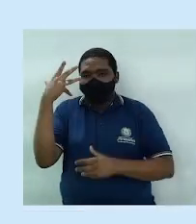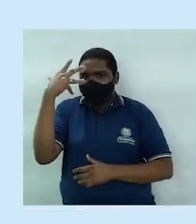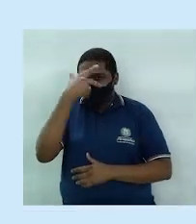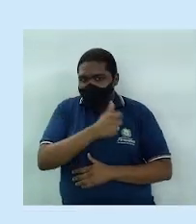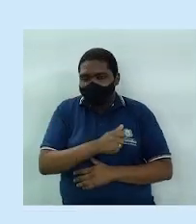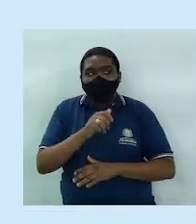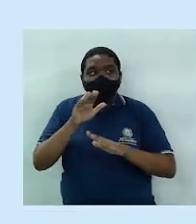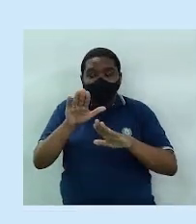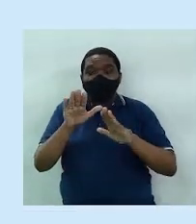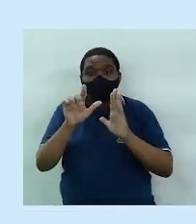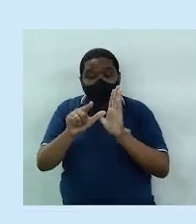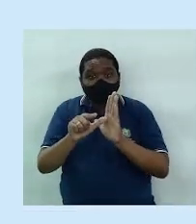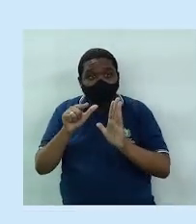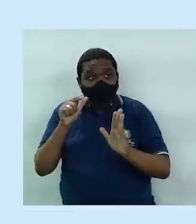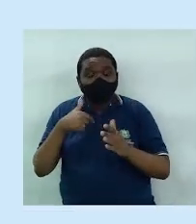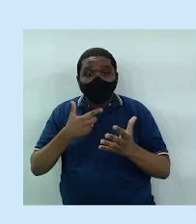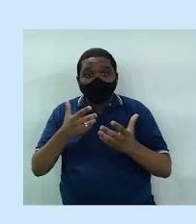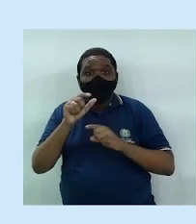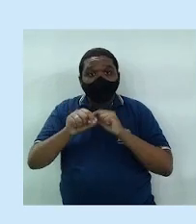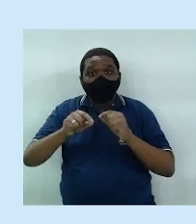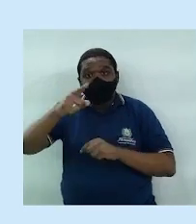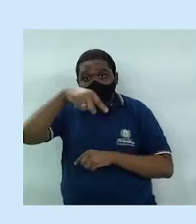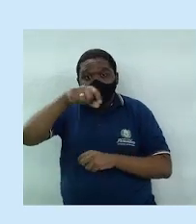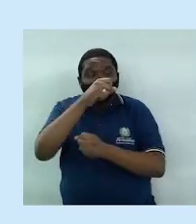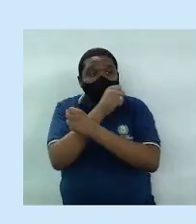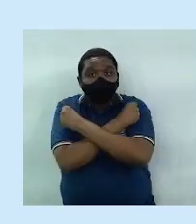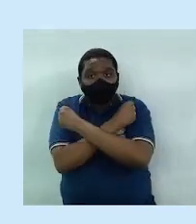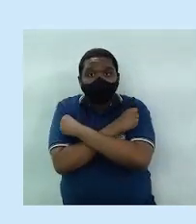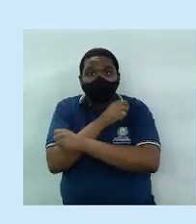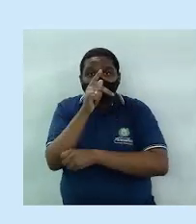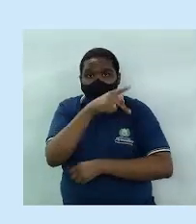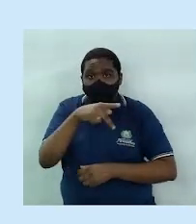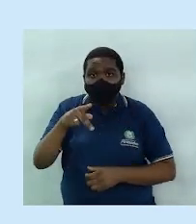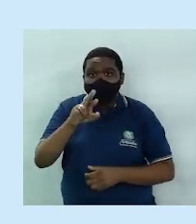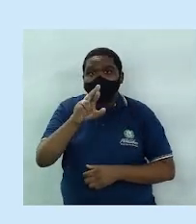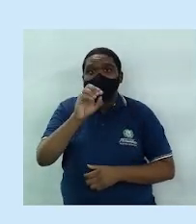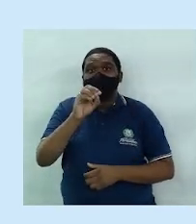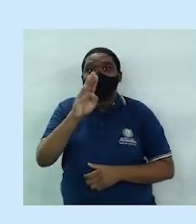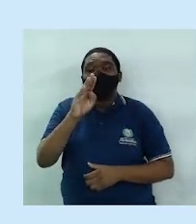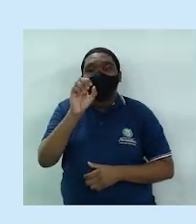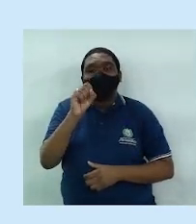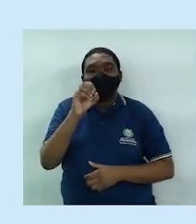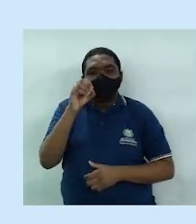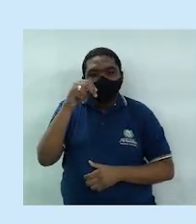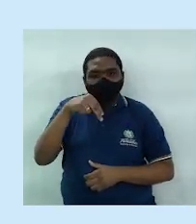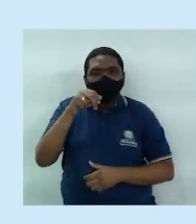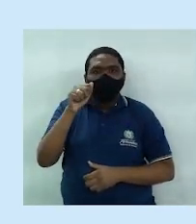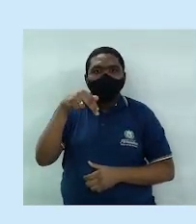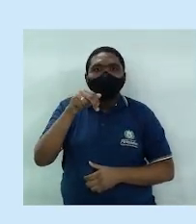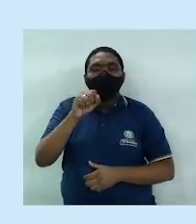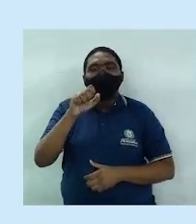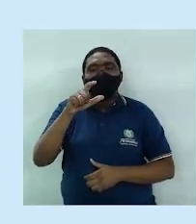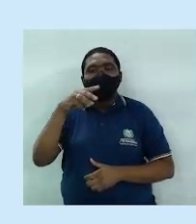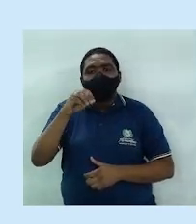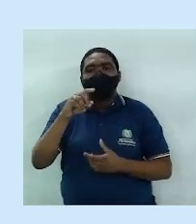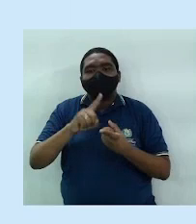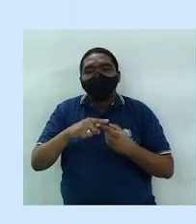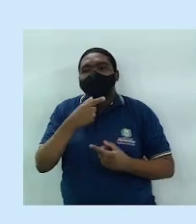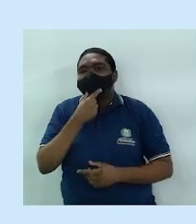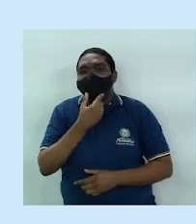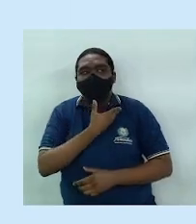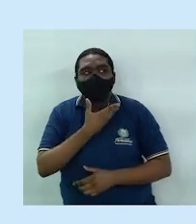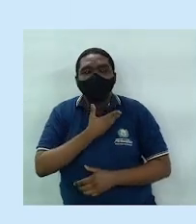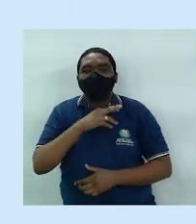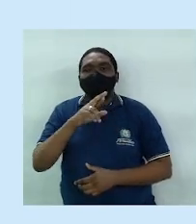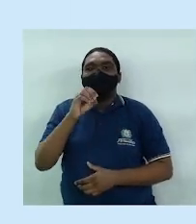certo? Mas antes disso, gosto de mandar um abraço para o professor Robson Anselmo Tavares, para a professora Chile, para o nosso amigo Ronaldo